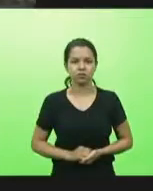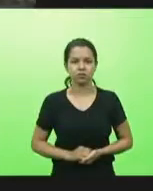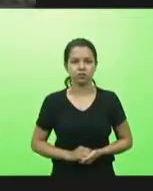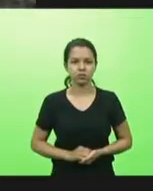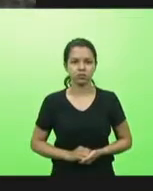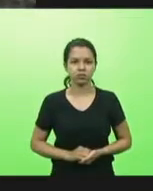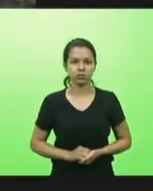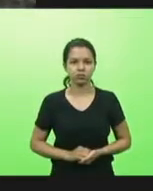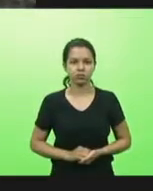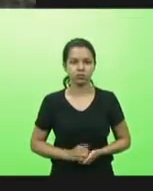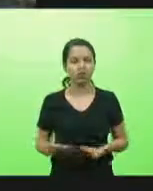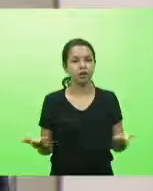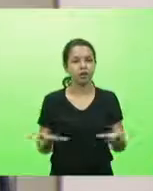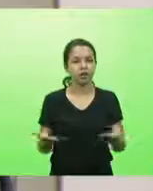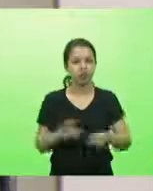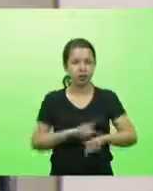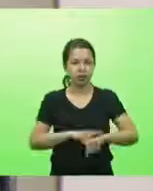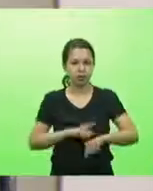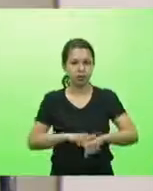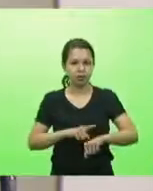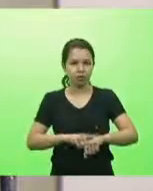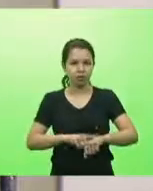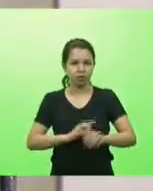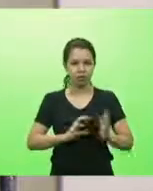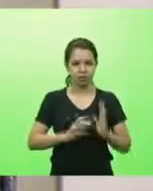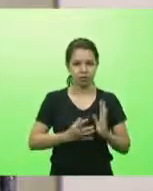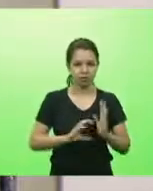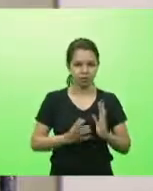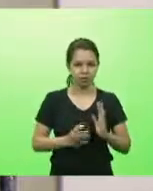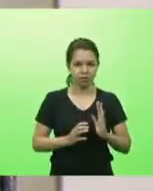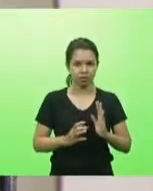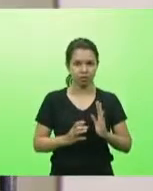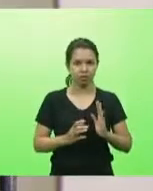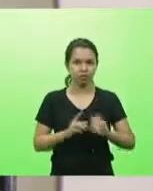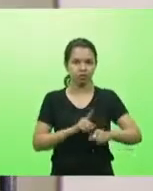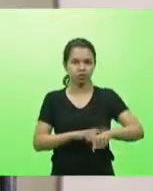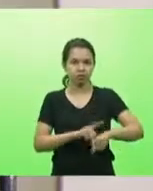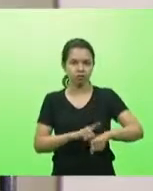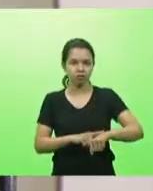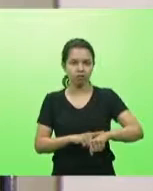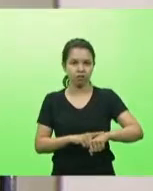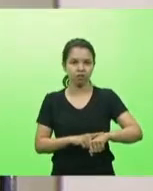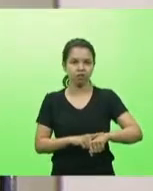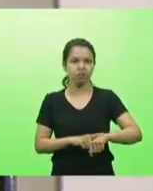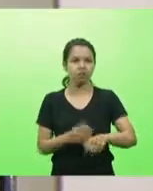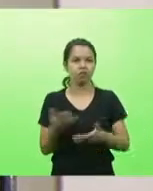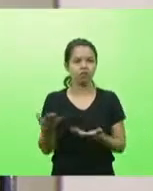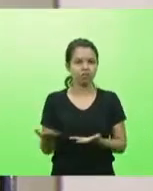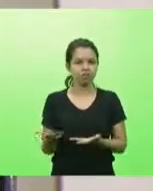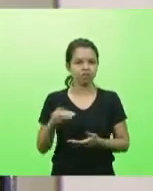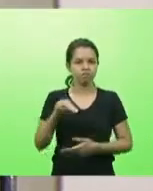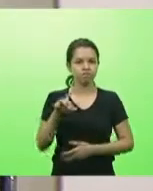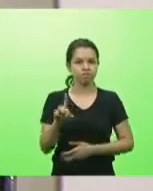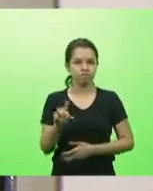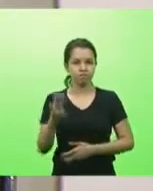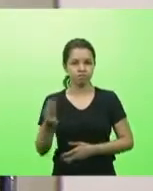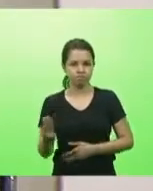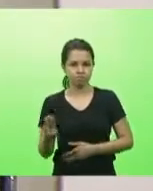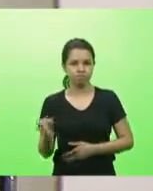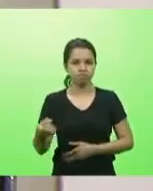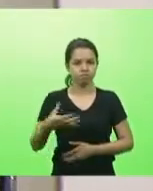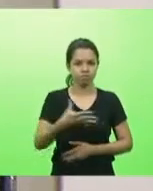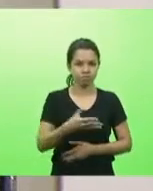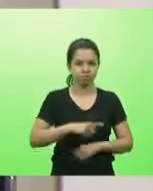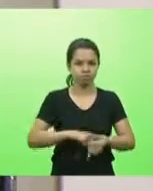passamos agora ao horário destinado aos partidos políticos o primeiro horário de hoje pertence ao bloco MDB e Novo pelo